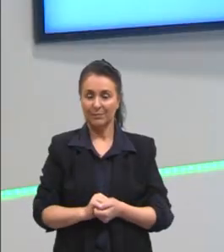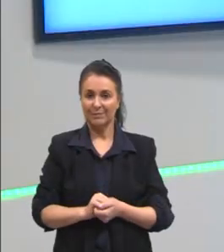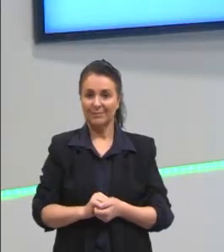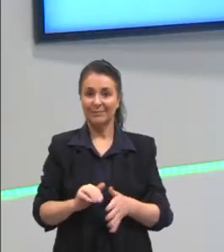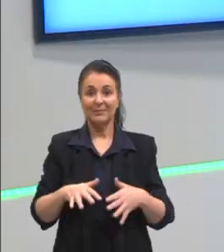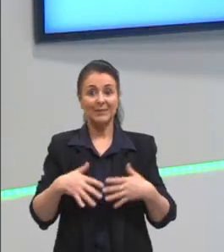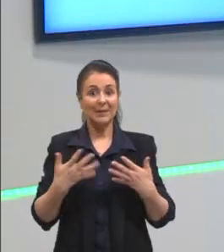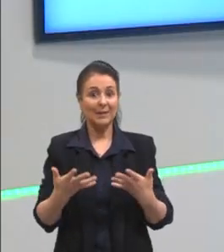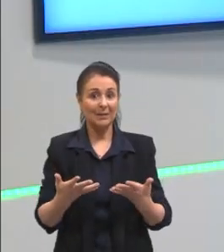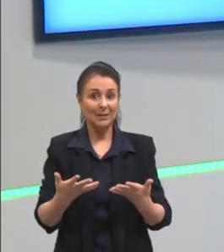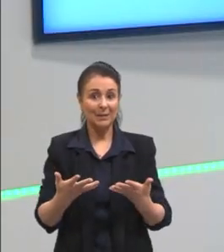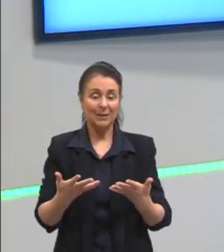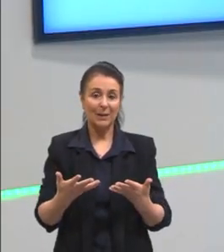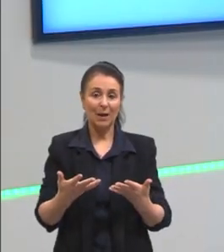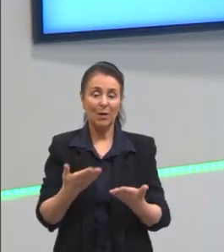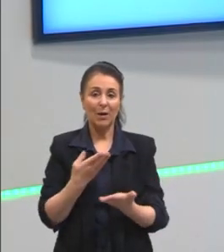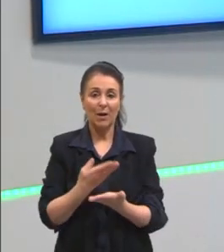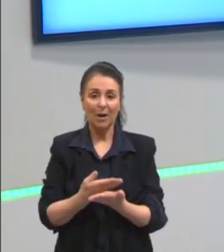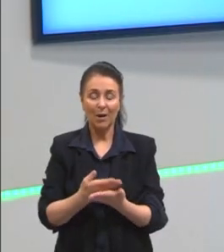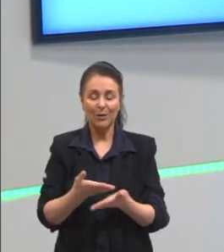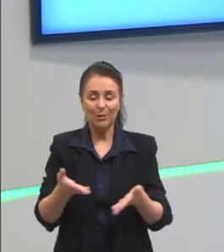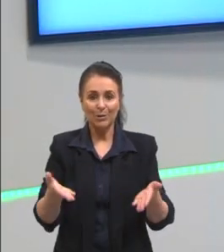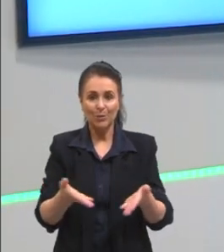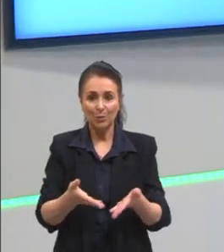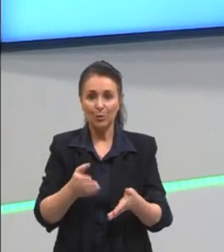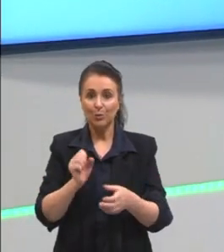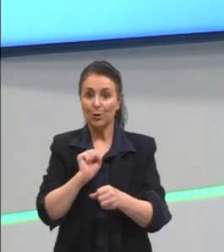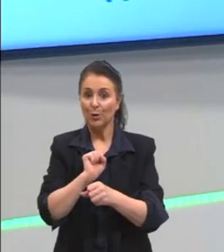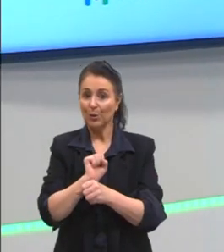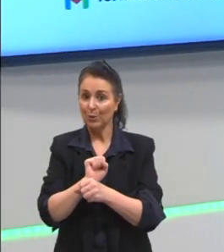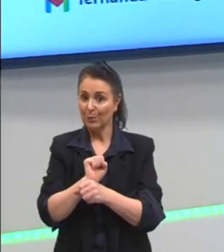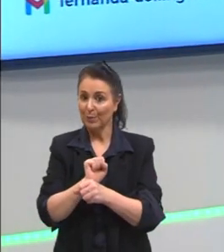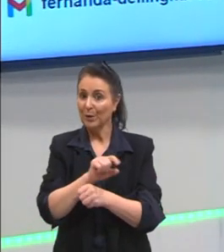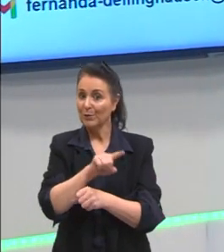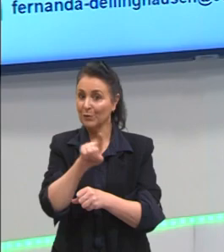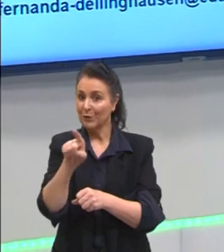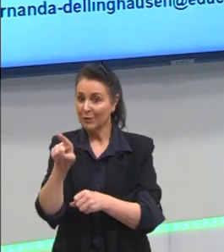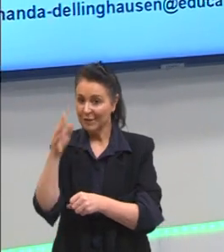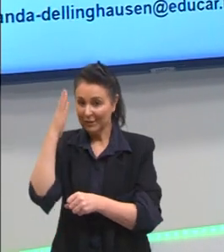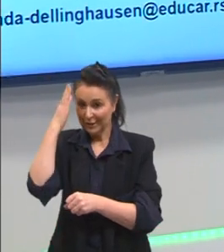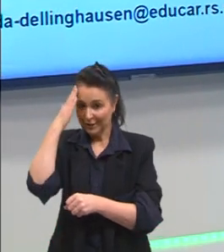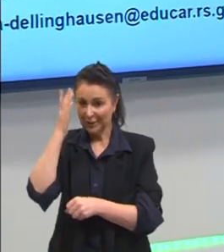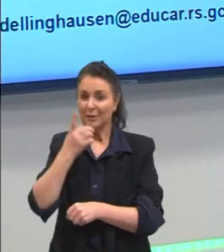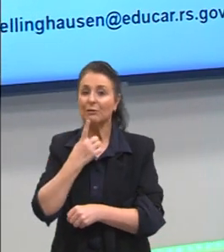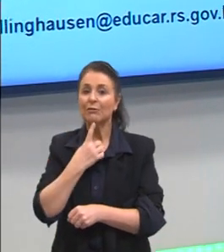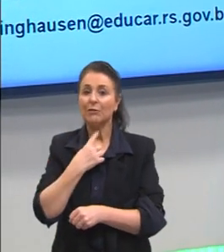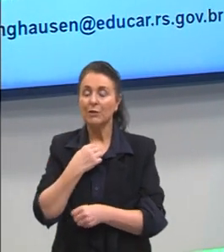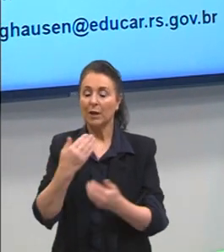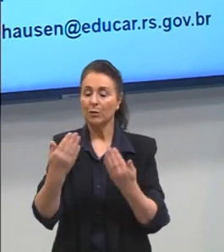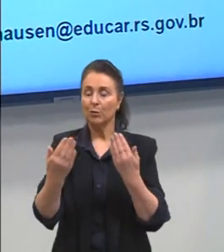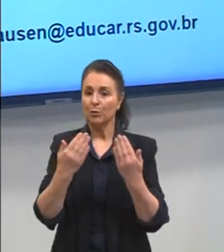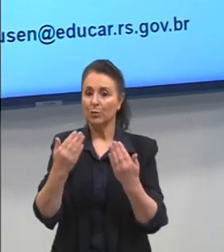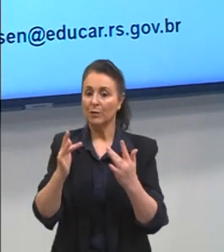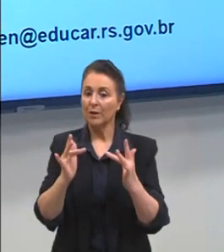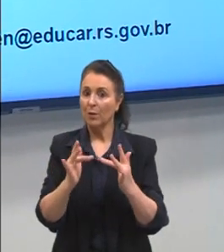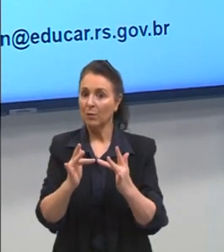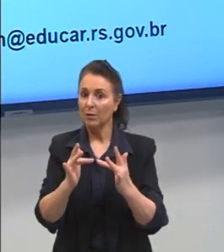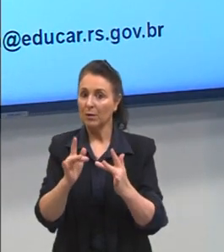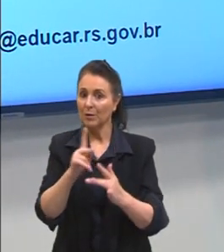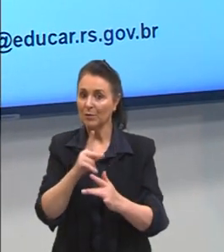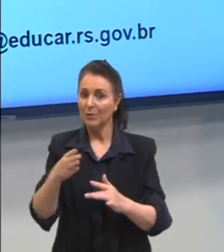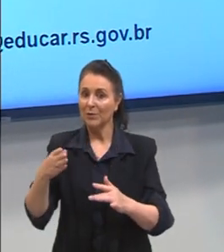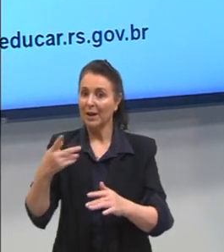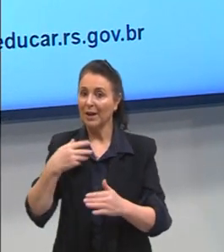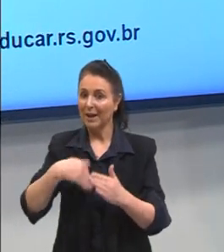Pessoal, essa foi, então, a nossa aula de hoje. Espero que vocês tenham entendido. Qualquer dúvida, então, podem entrar em contato. Até a